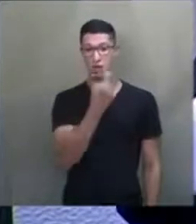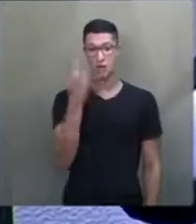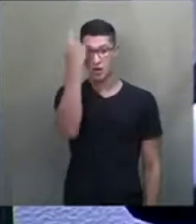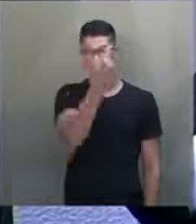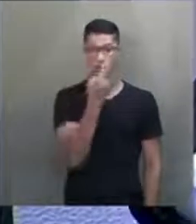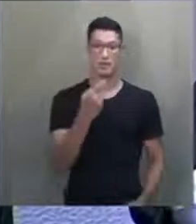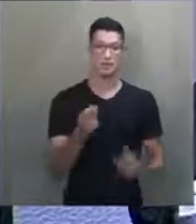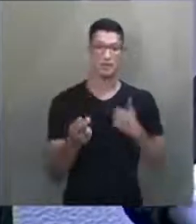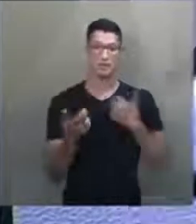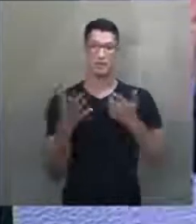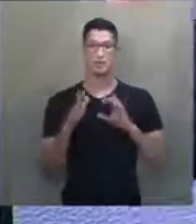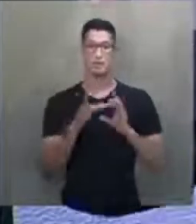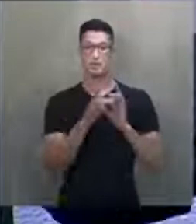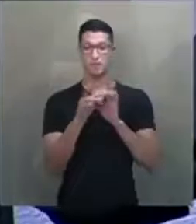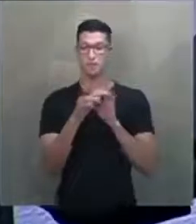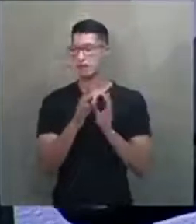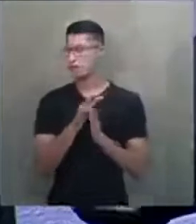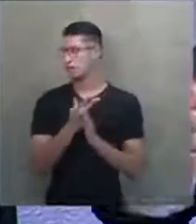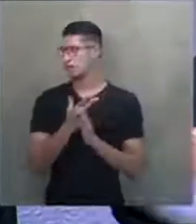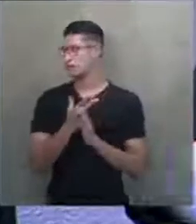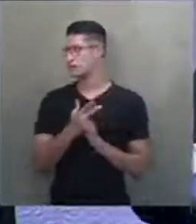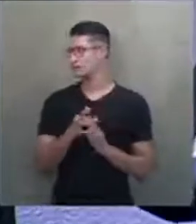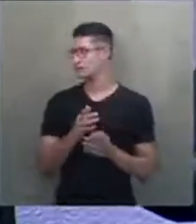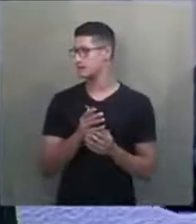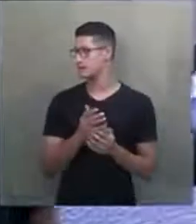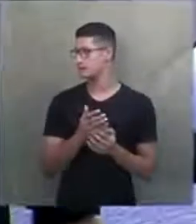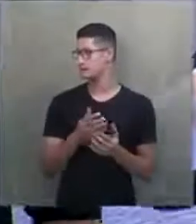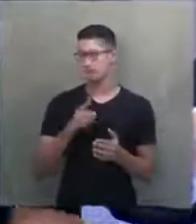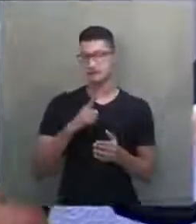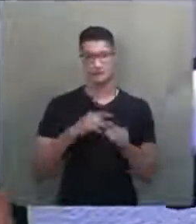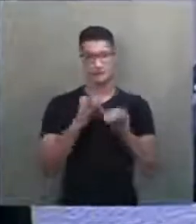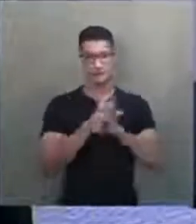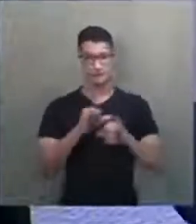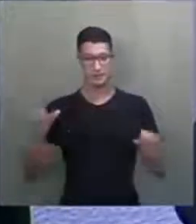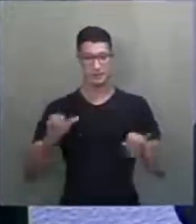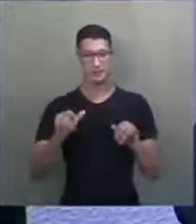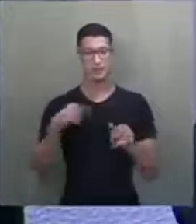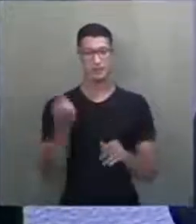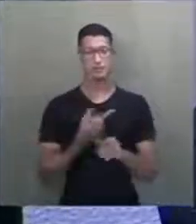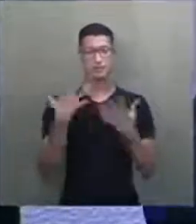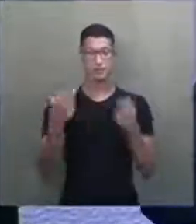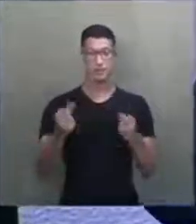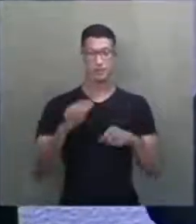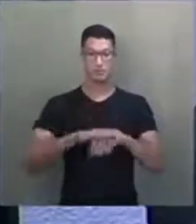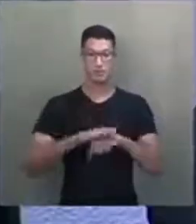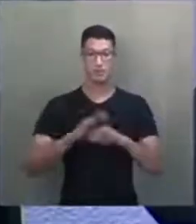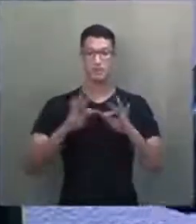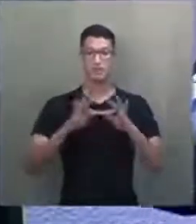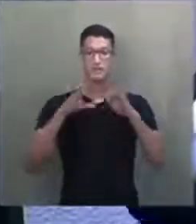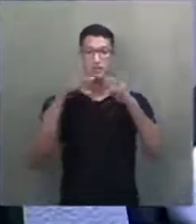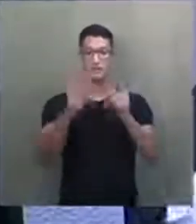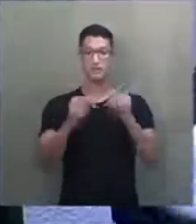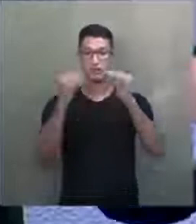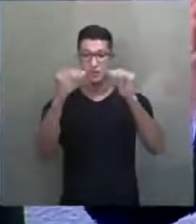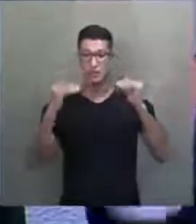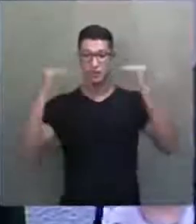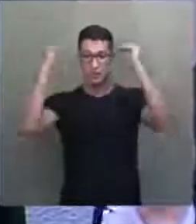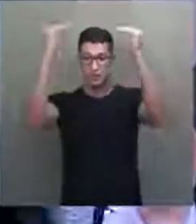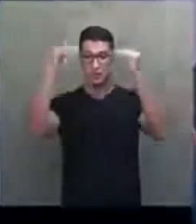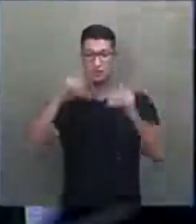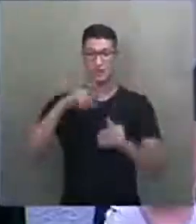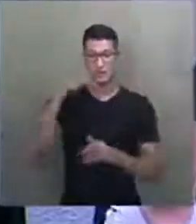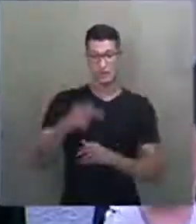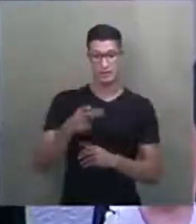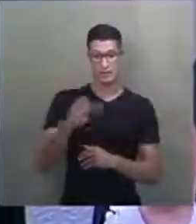Então, quero me organizar e quero anunciar que nós vamos fazer de todas as autoridades que estão